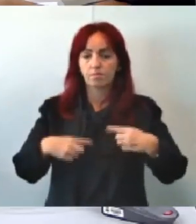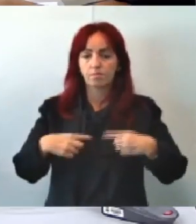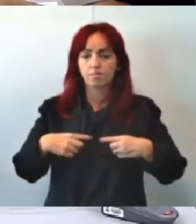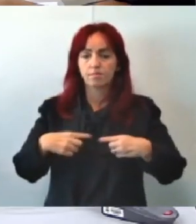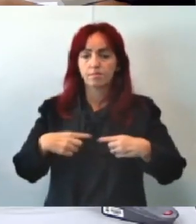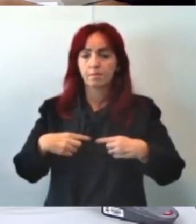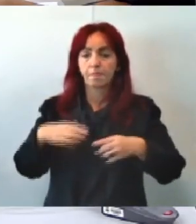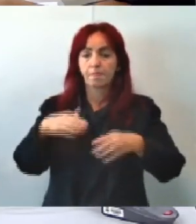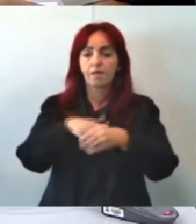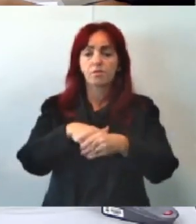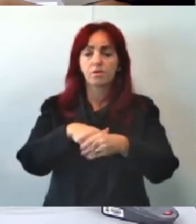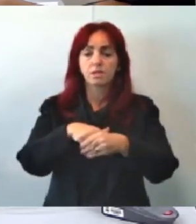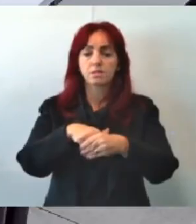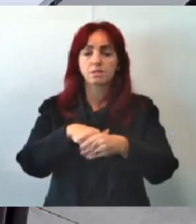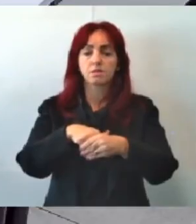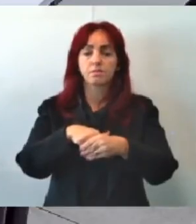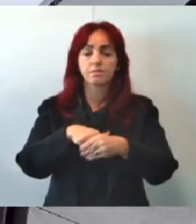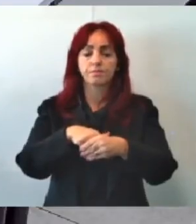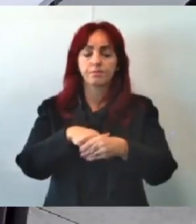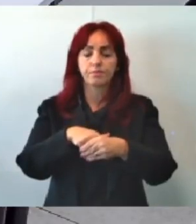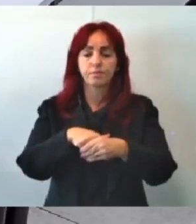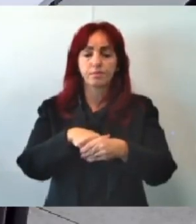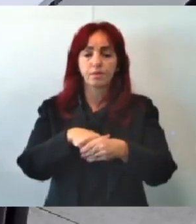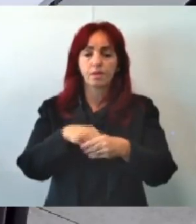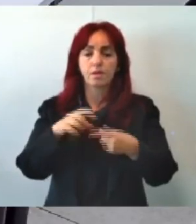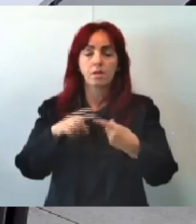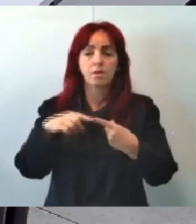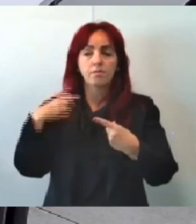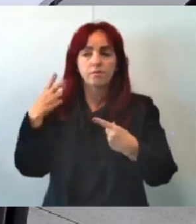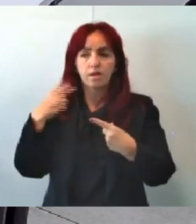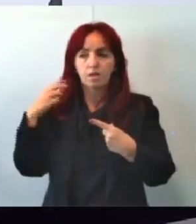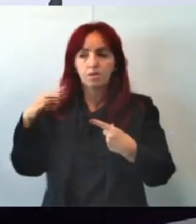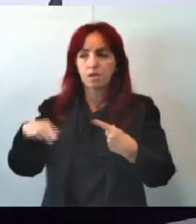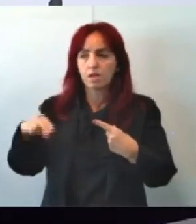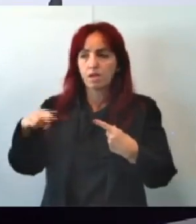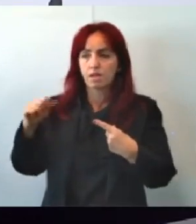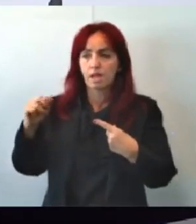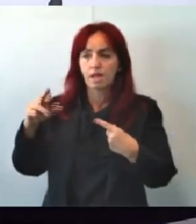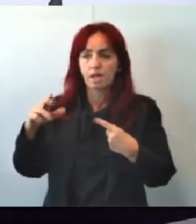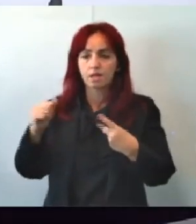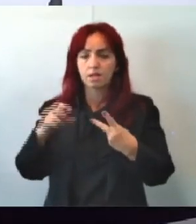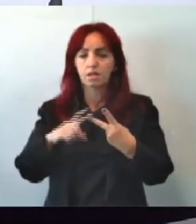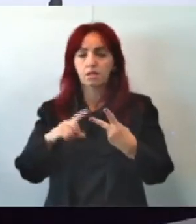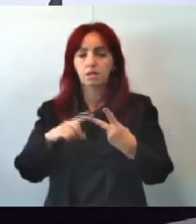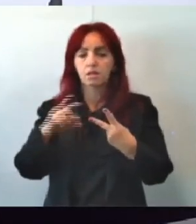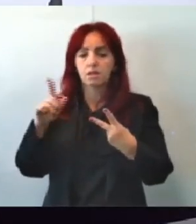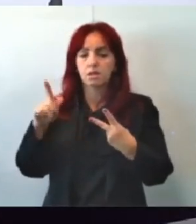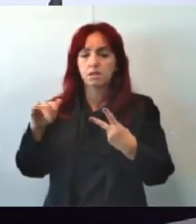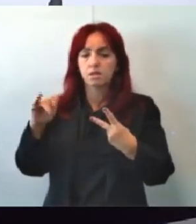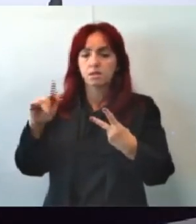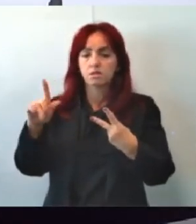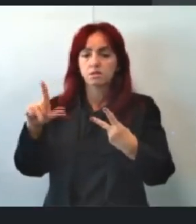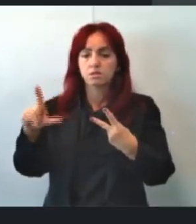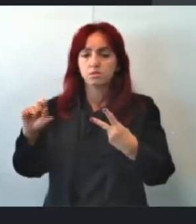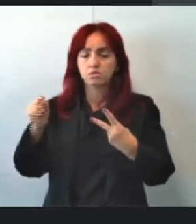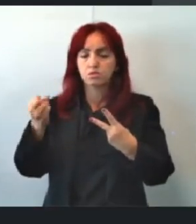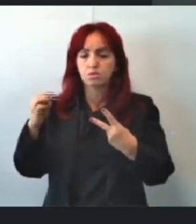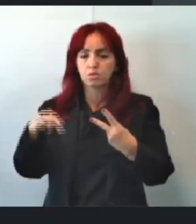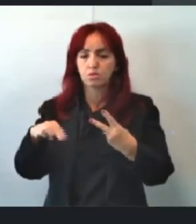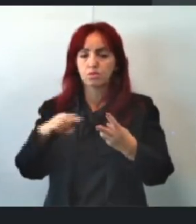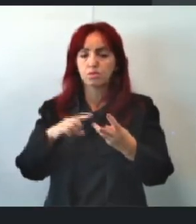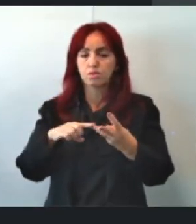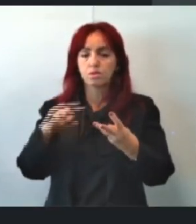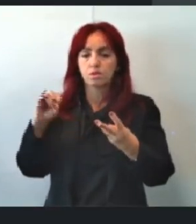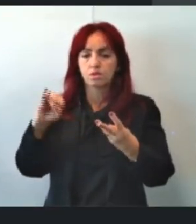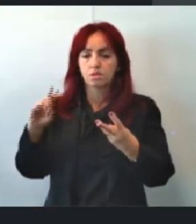votação Como voto Vereadora Professora Nara? De acordo Vereador Gilson Guimarães De acordo Vereadora Isa